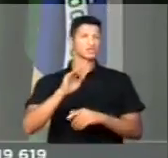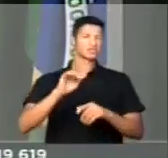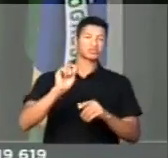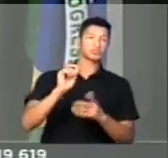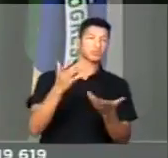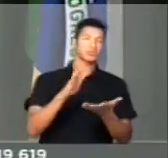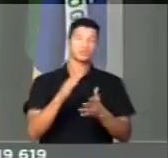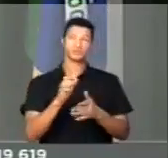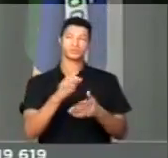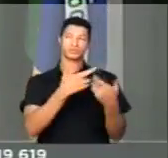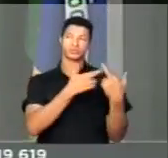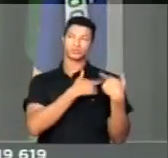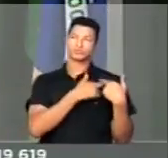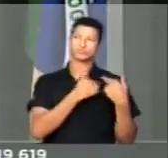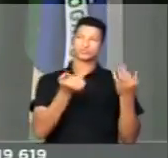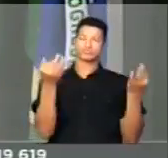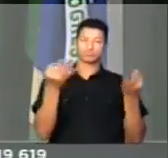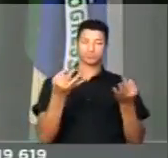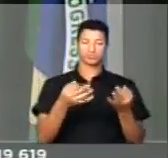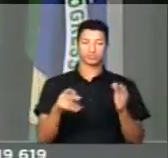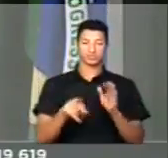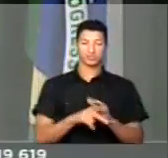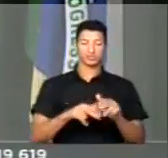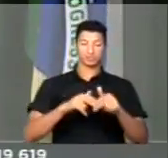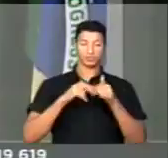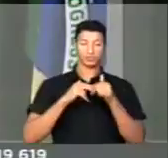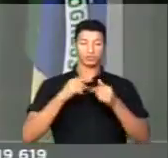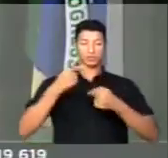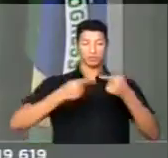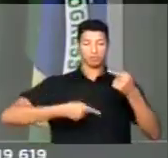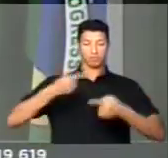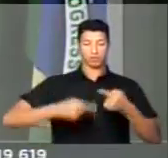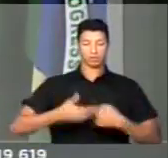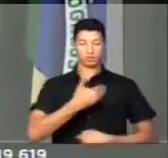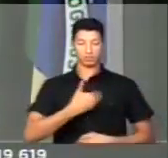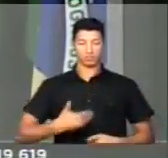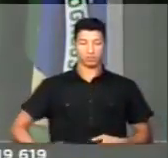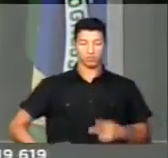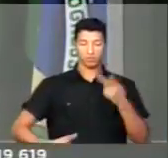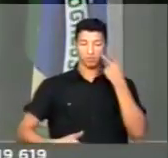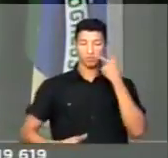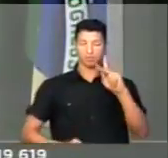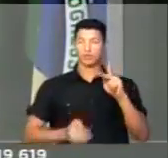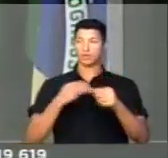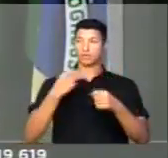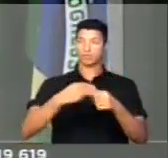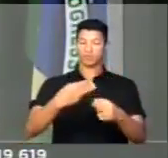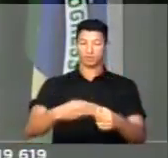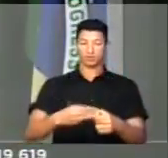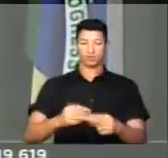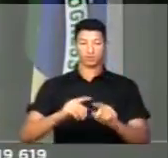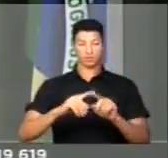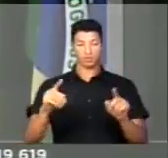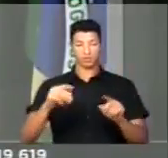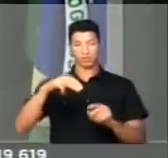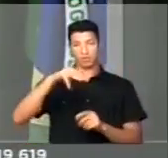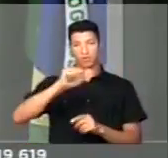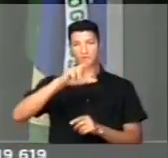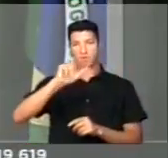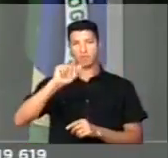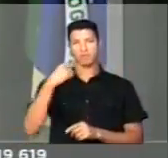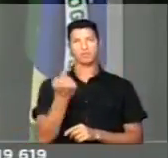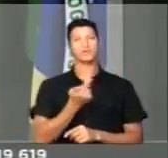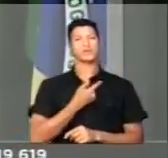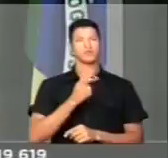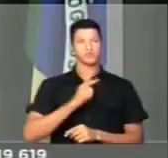mais do que uma atitude vanguardista através das políticas públicas para aquele município. Marcio Lacerda tem